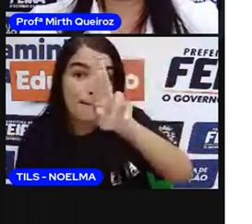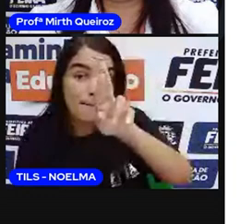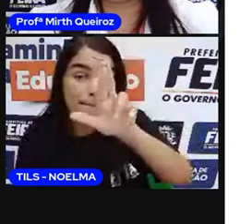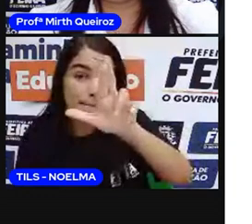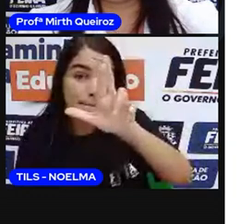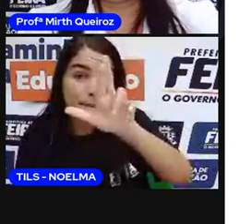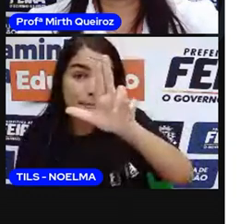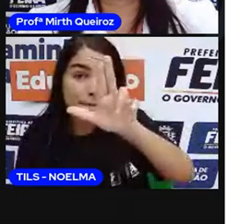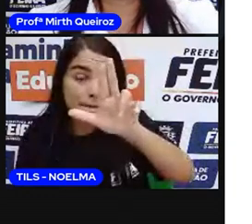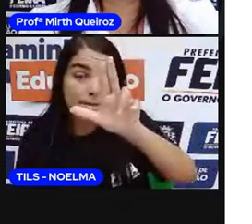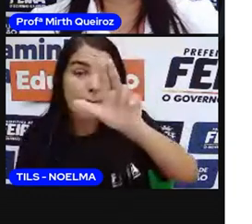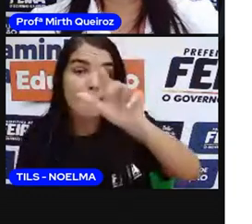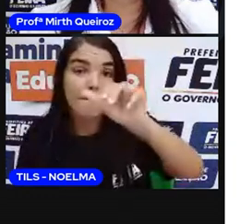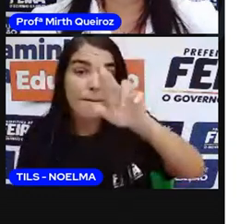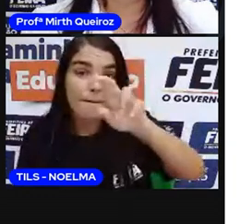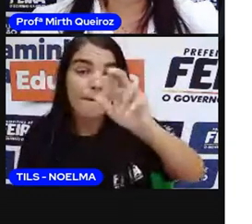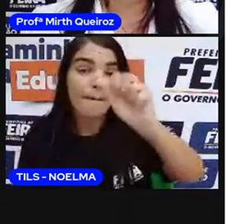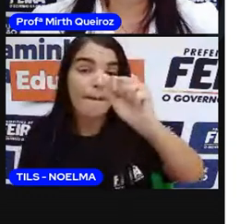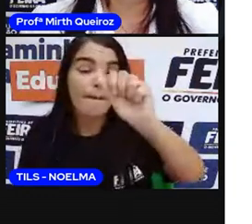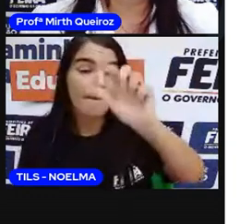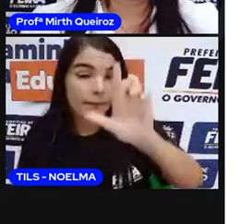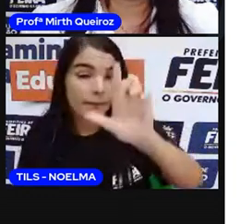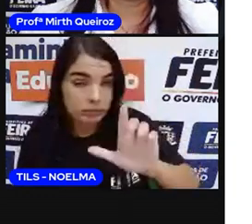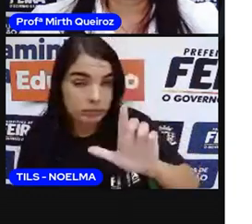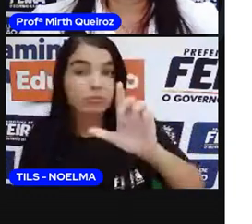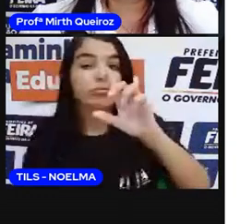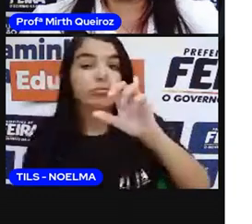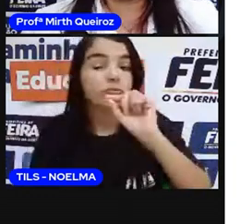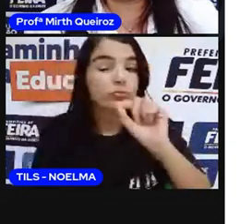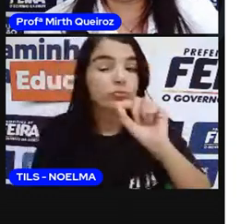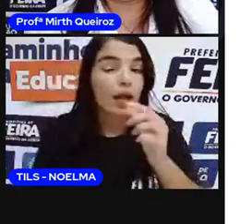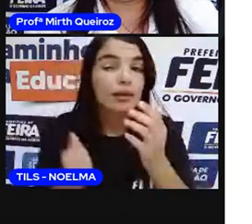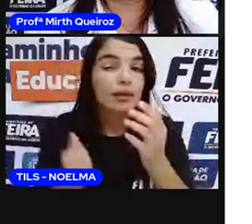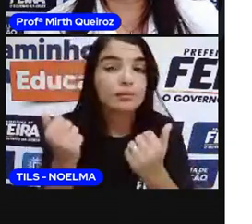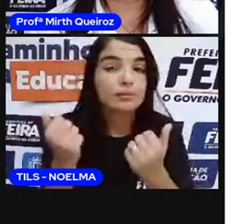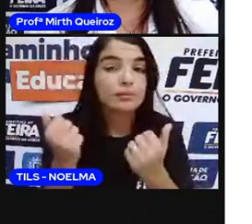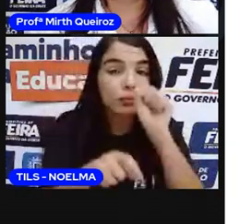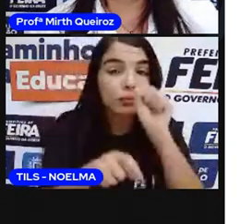for mais de um, o substantivo deve ir para o plural.